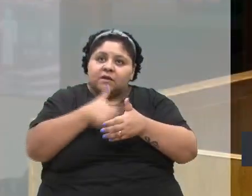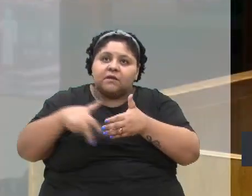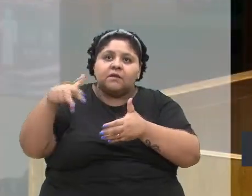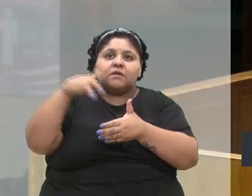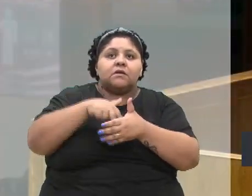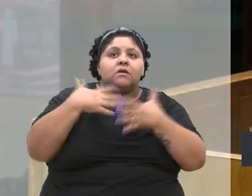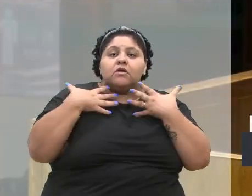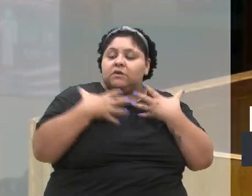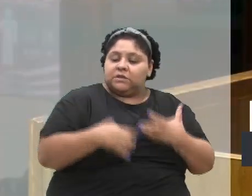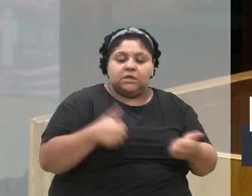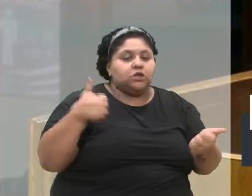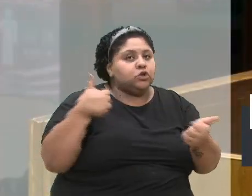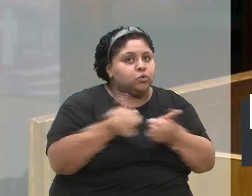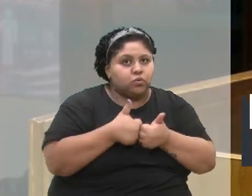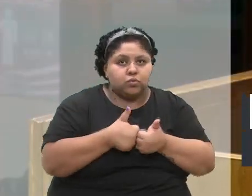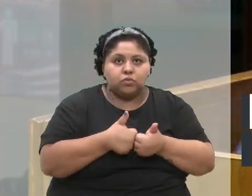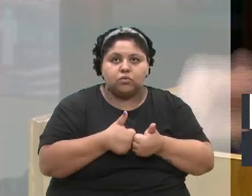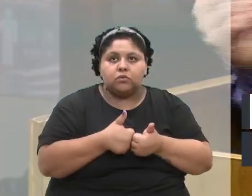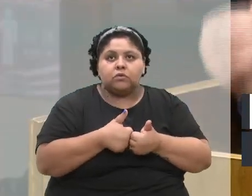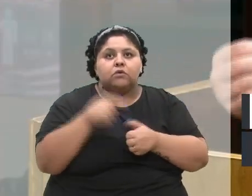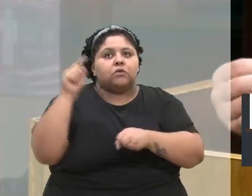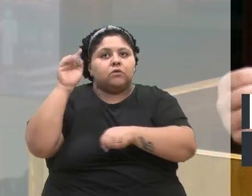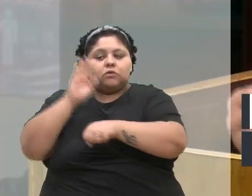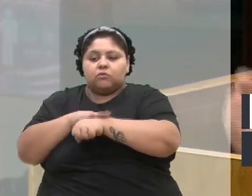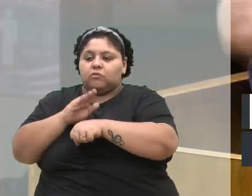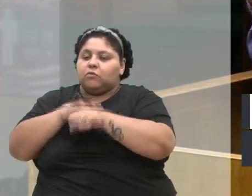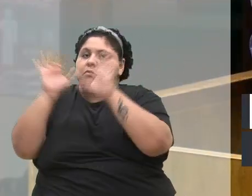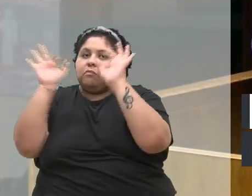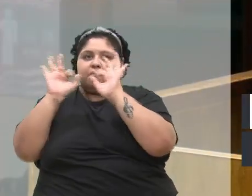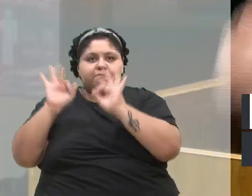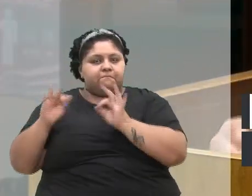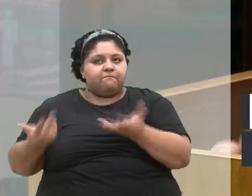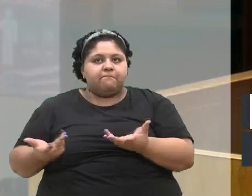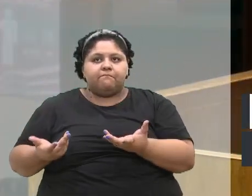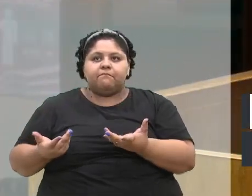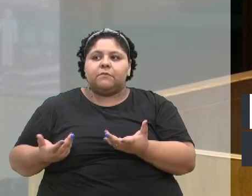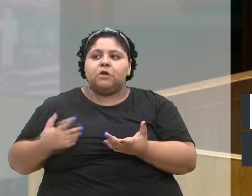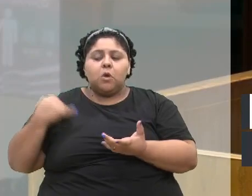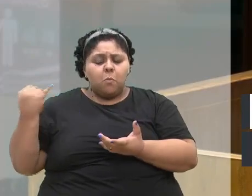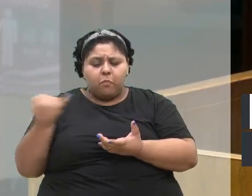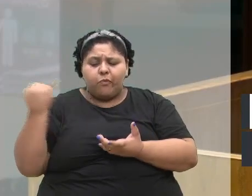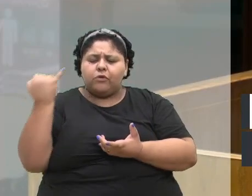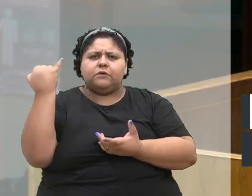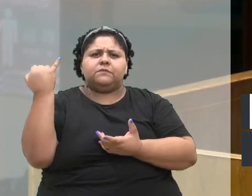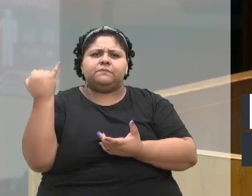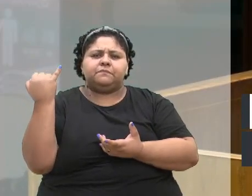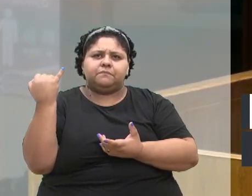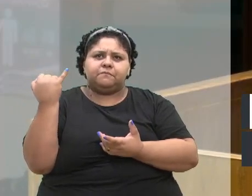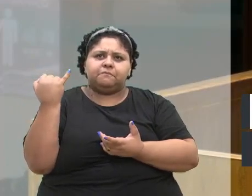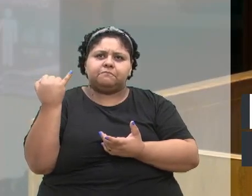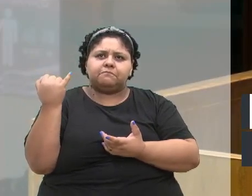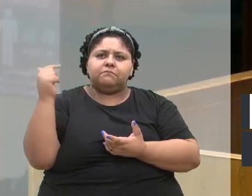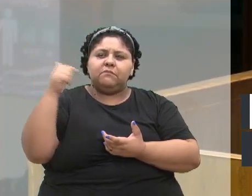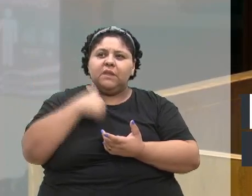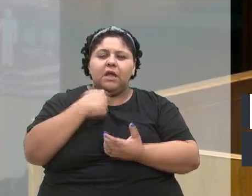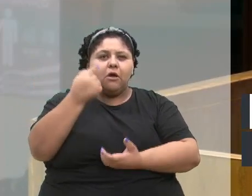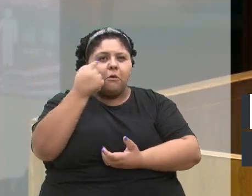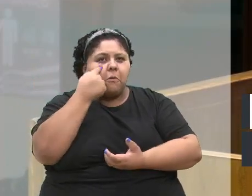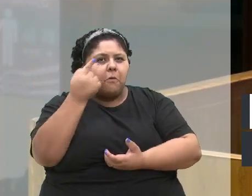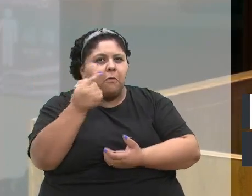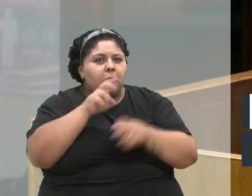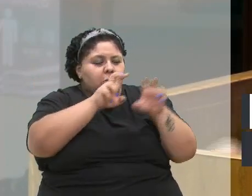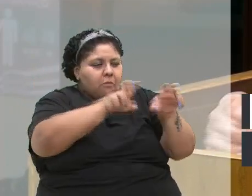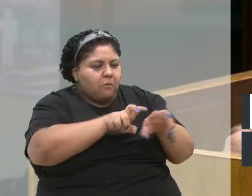aceitei, fui junto. E foi um momento muito feliz, foi um momento muito importante, onde eu vi os